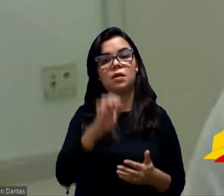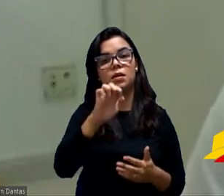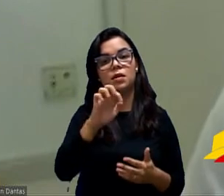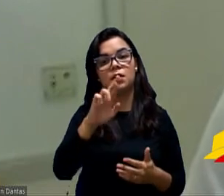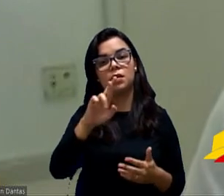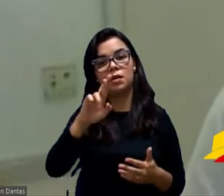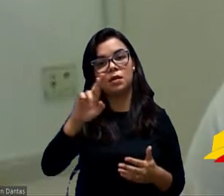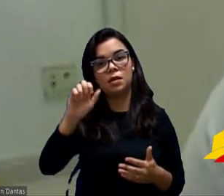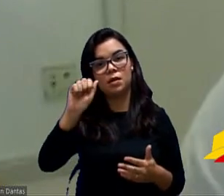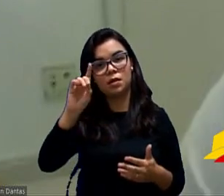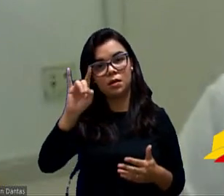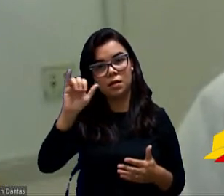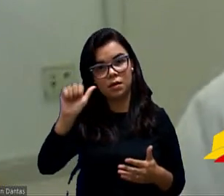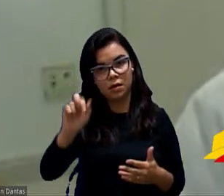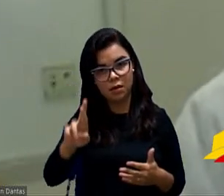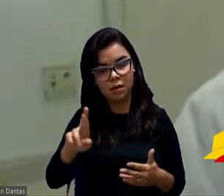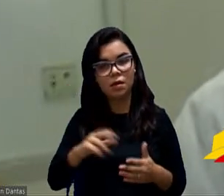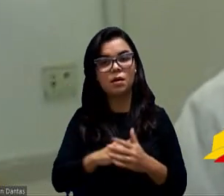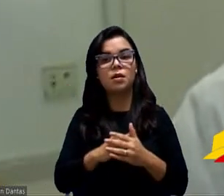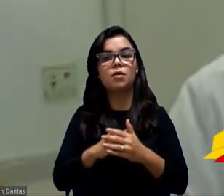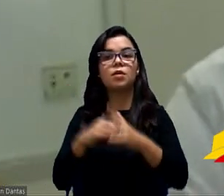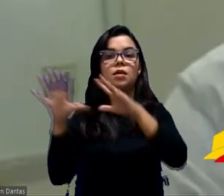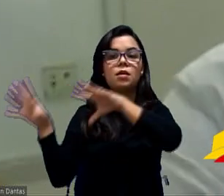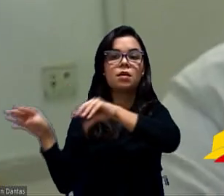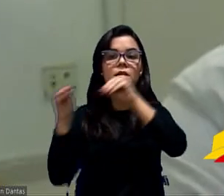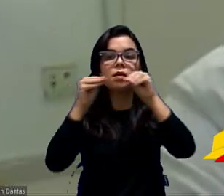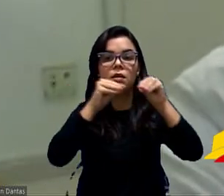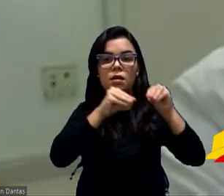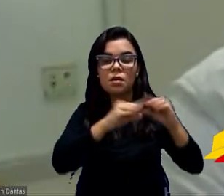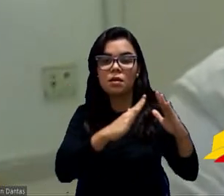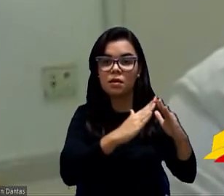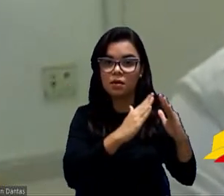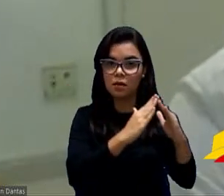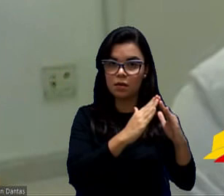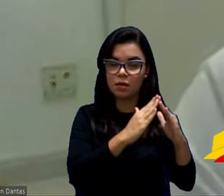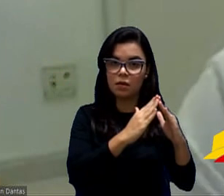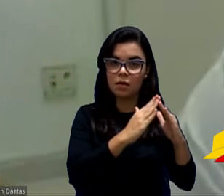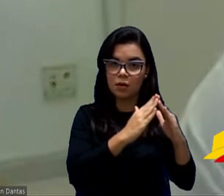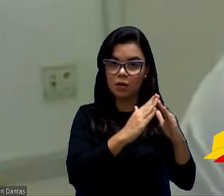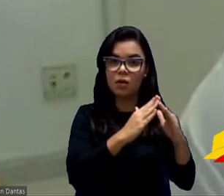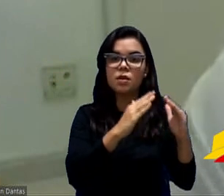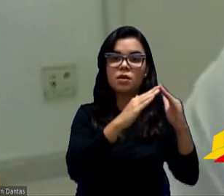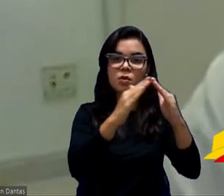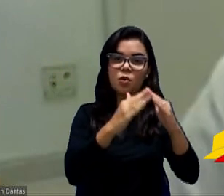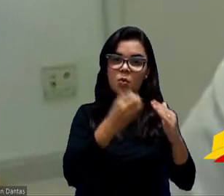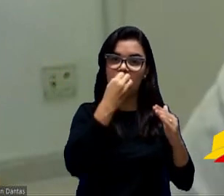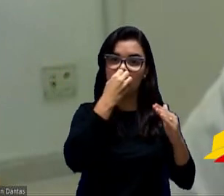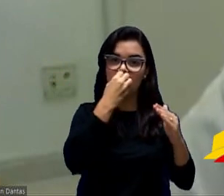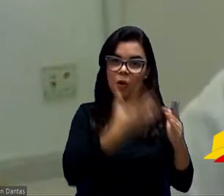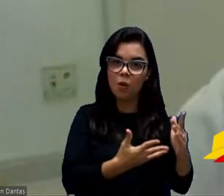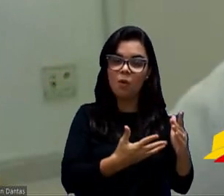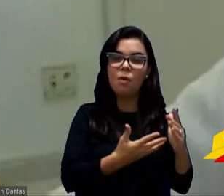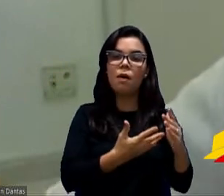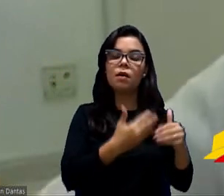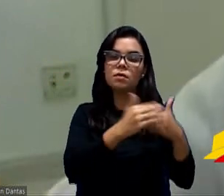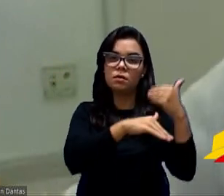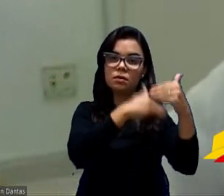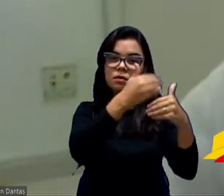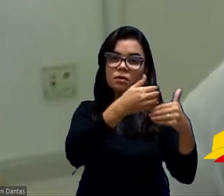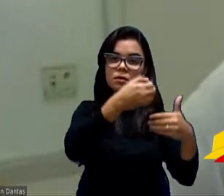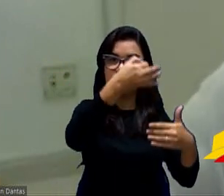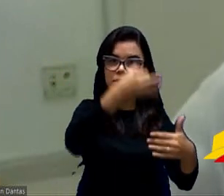Transfere esses moradores pré-cadastrados para essas moradias dignas e, com isso, você levanta